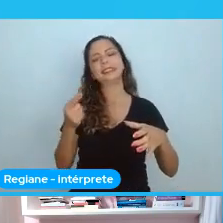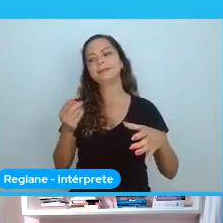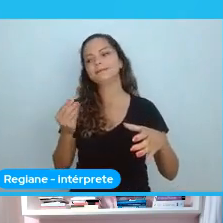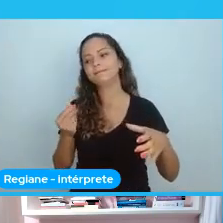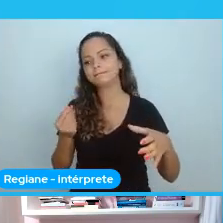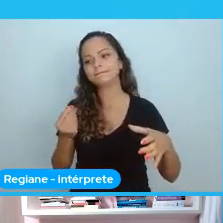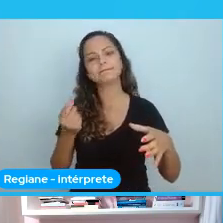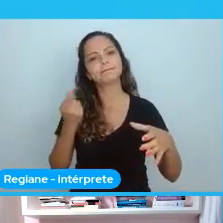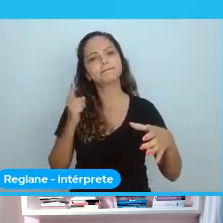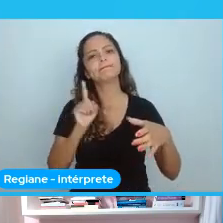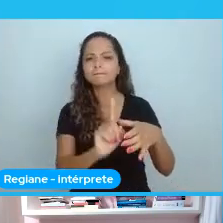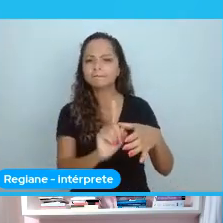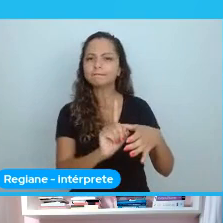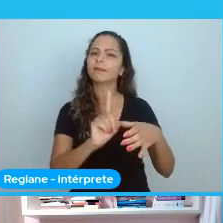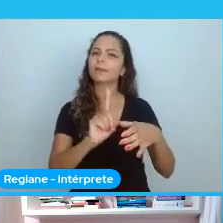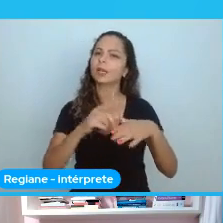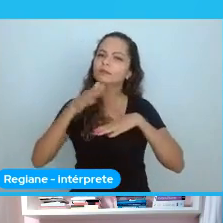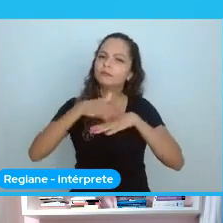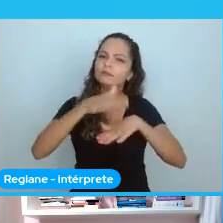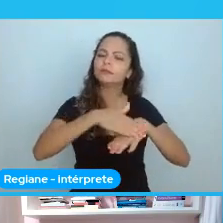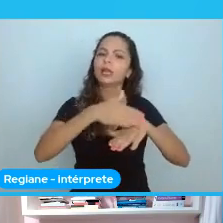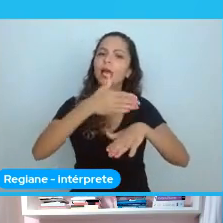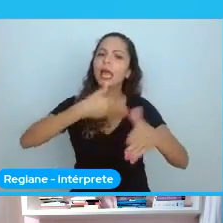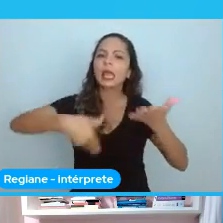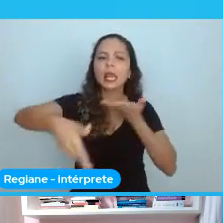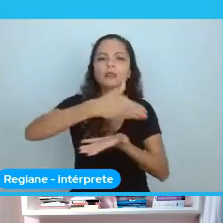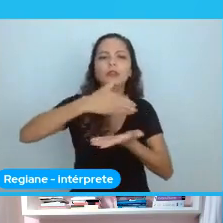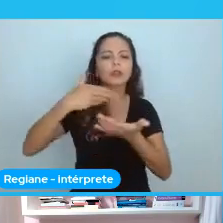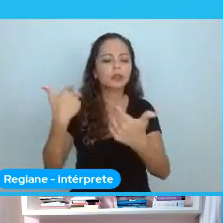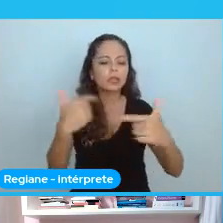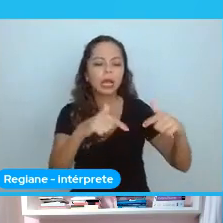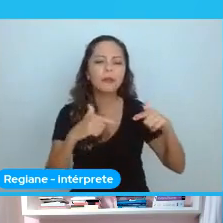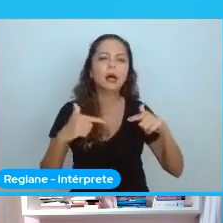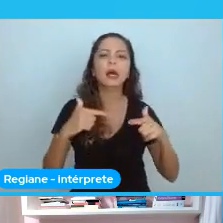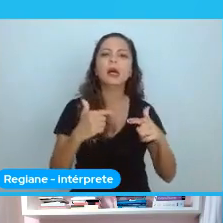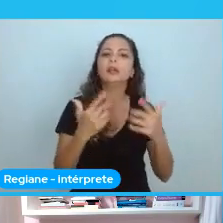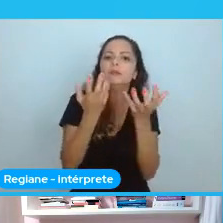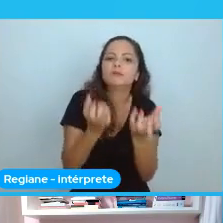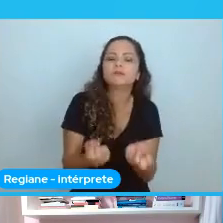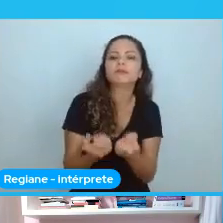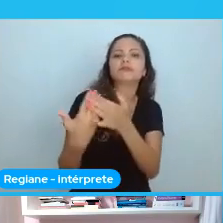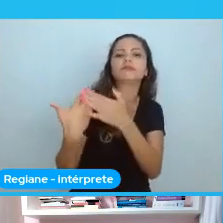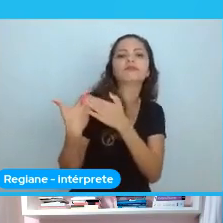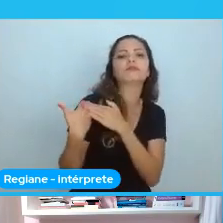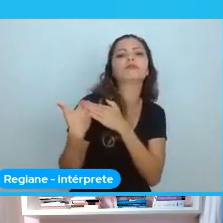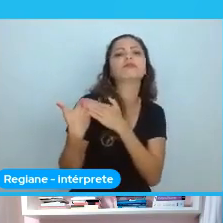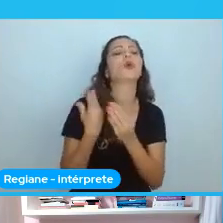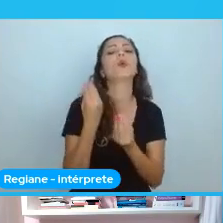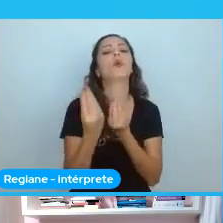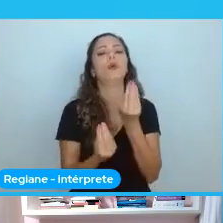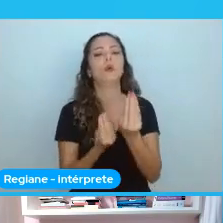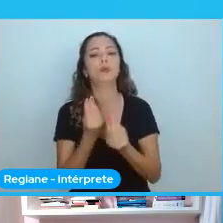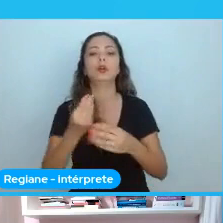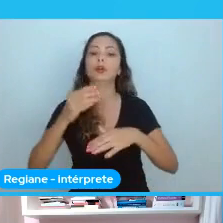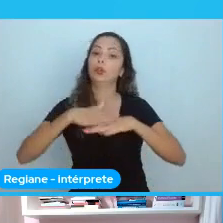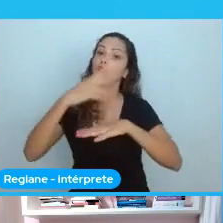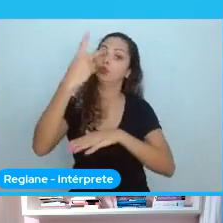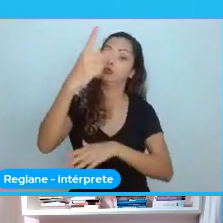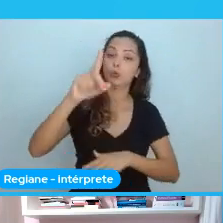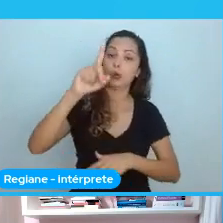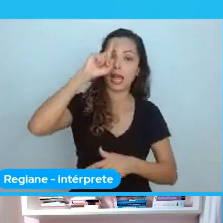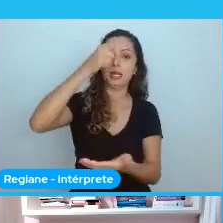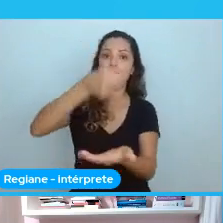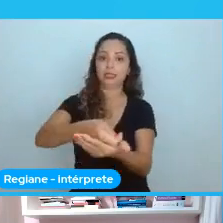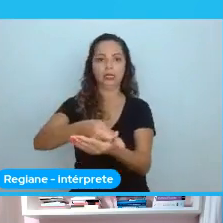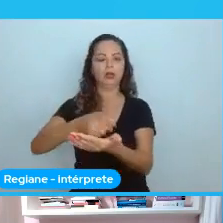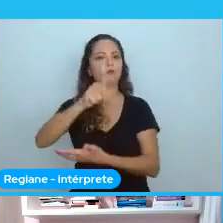E como é que você está, sabe? Se relacionando com isso. Como é que você está reagindo. Como é que suas atitudes estão, sabe? O é que suas